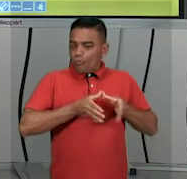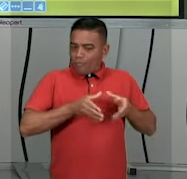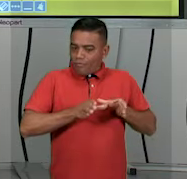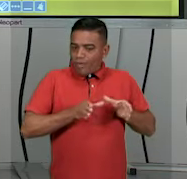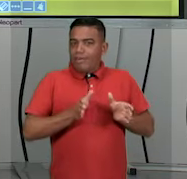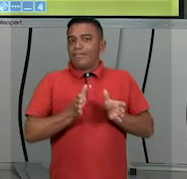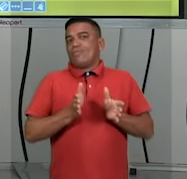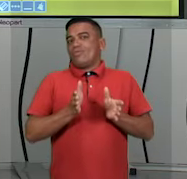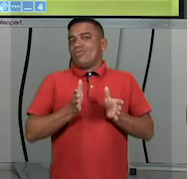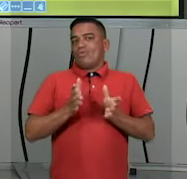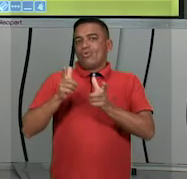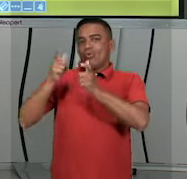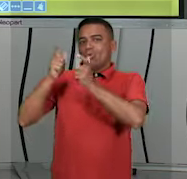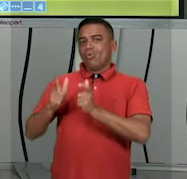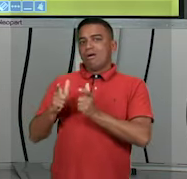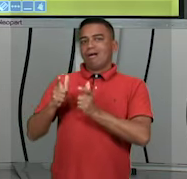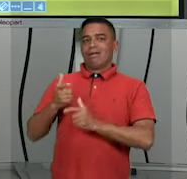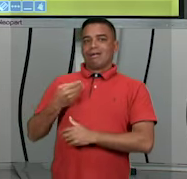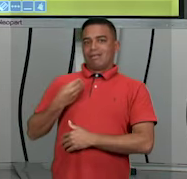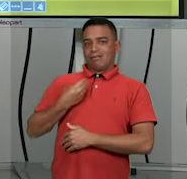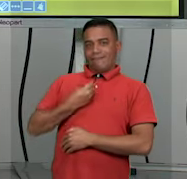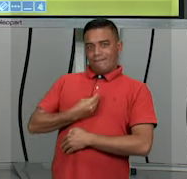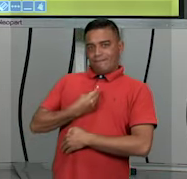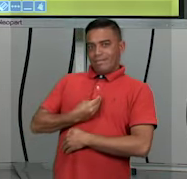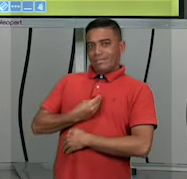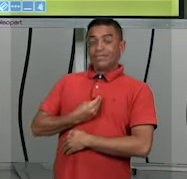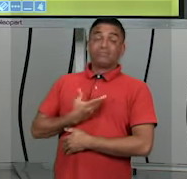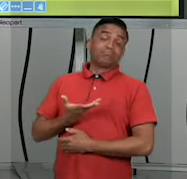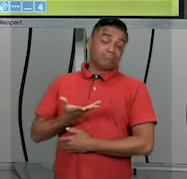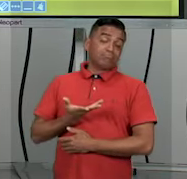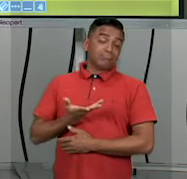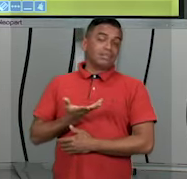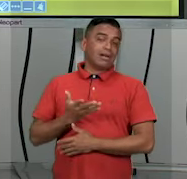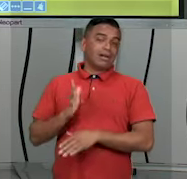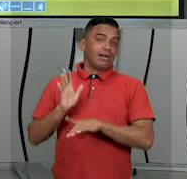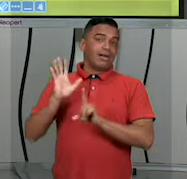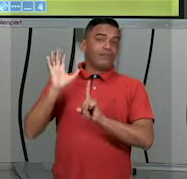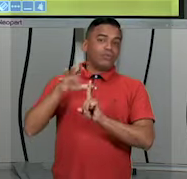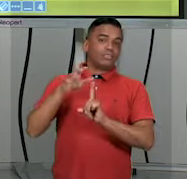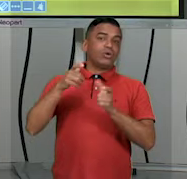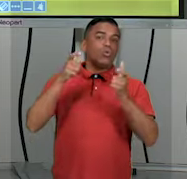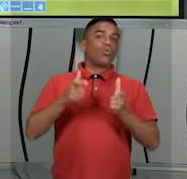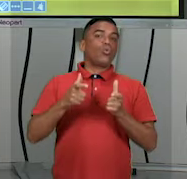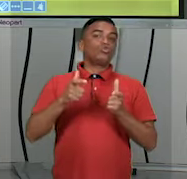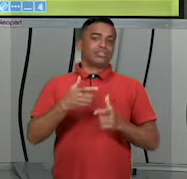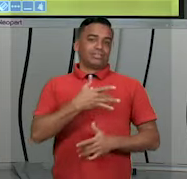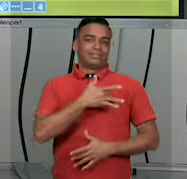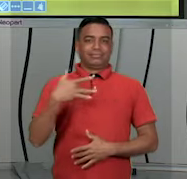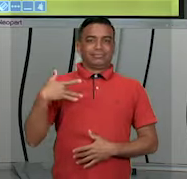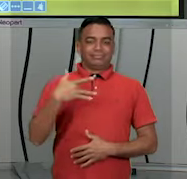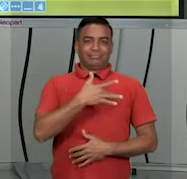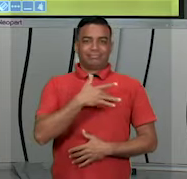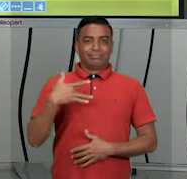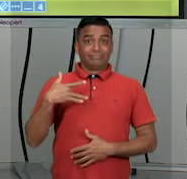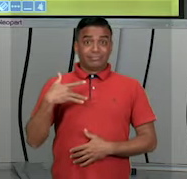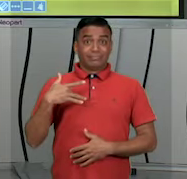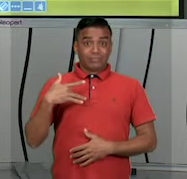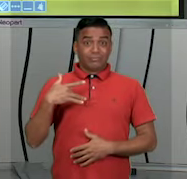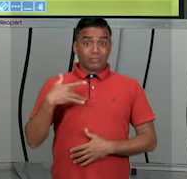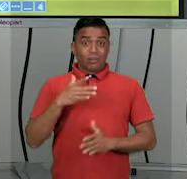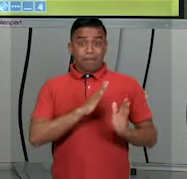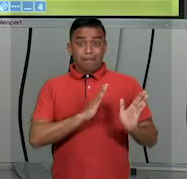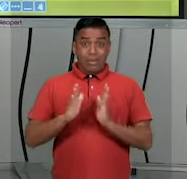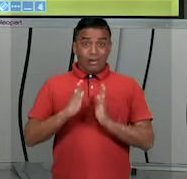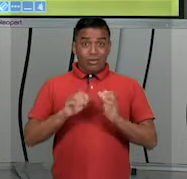vive, tudo influencia na nossa saúde. Com a chegada da puberdade, todas essas transformações,